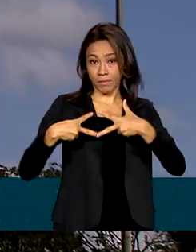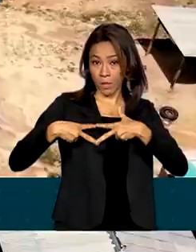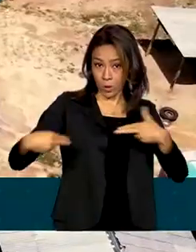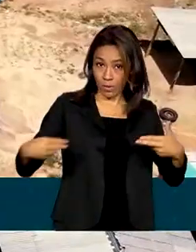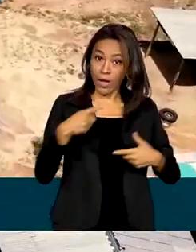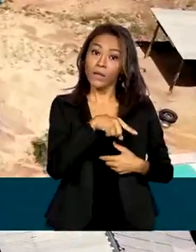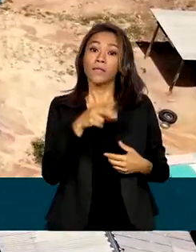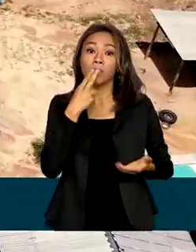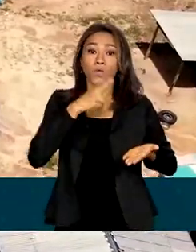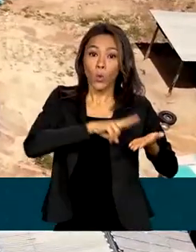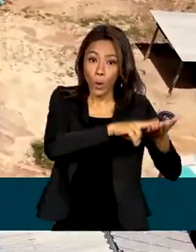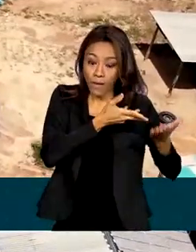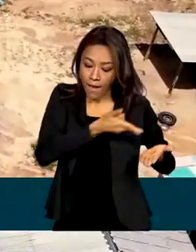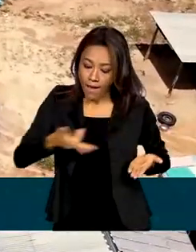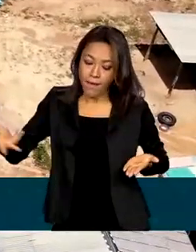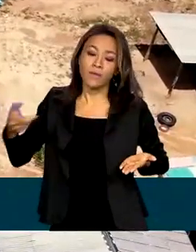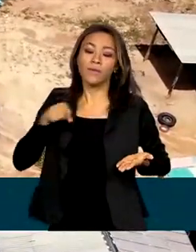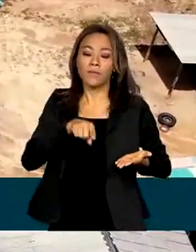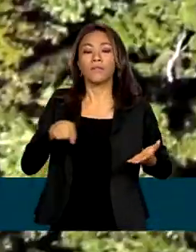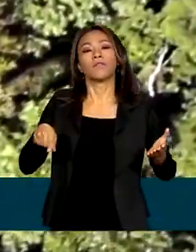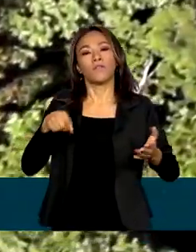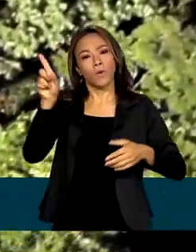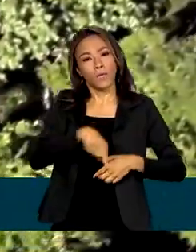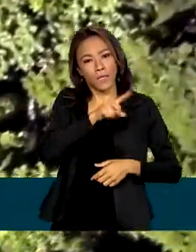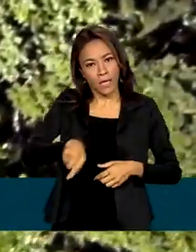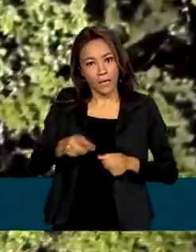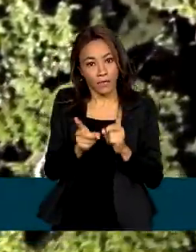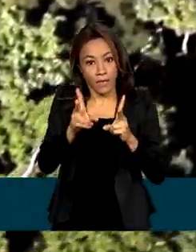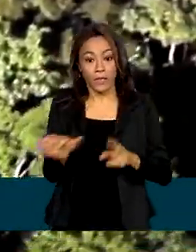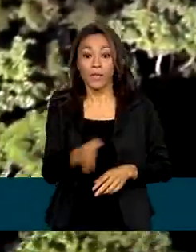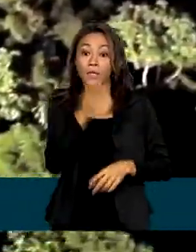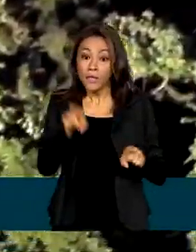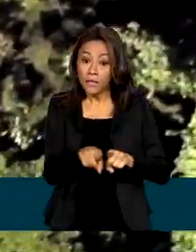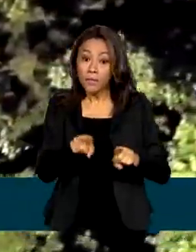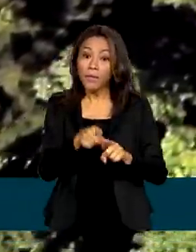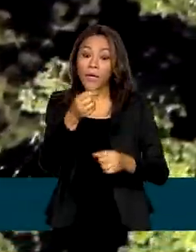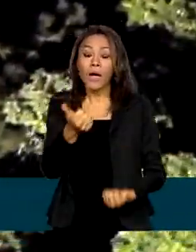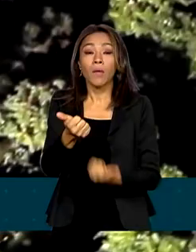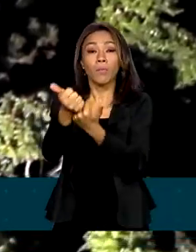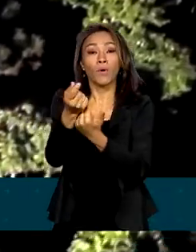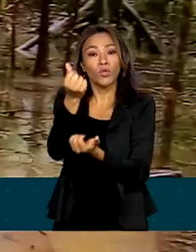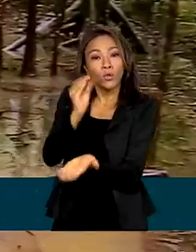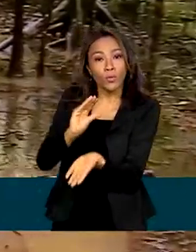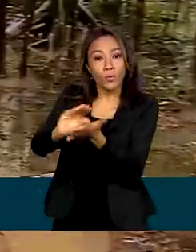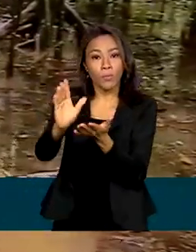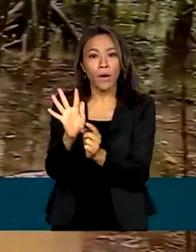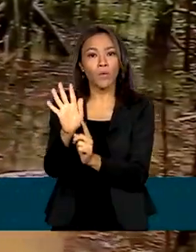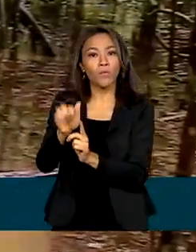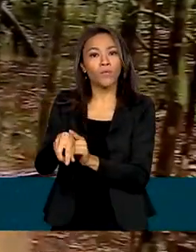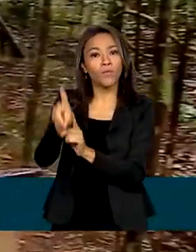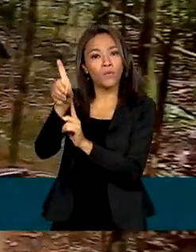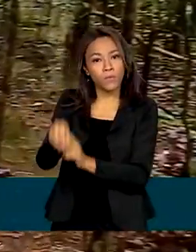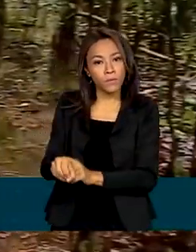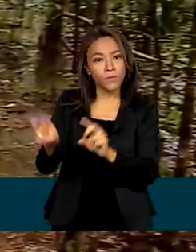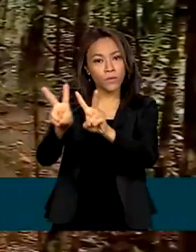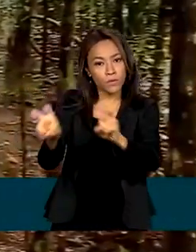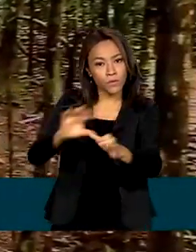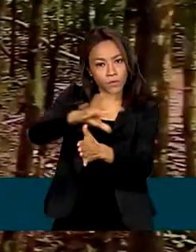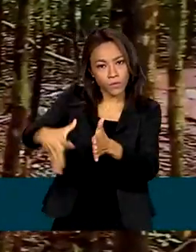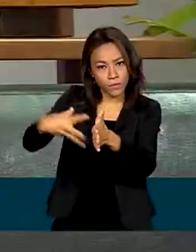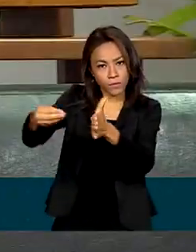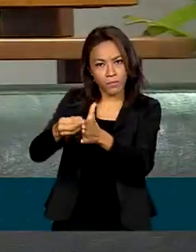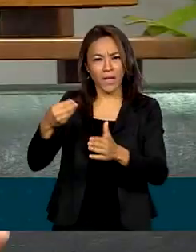Petrobras. E restabeleceu o Fundo Amazônia com orçamento de mais de R$ bilhões para ações de combate ao